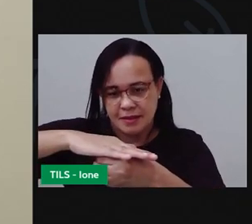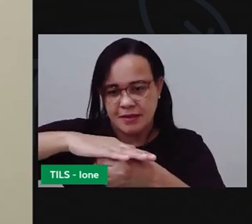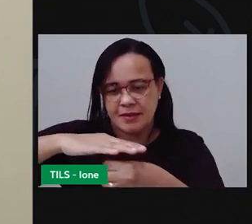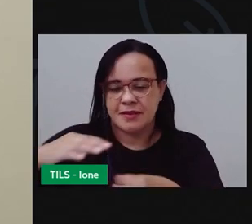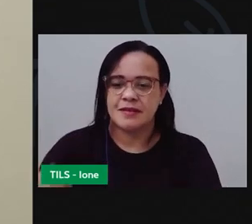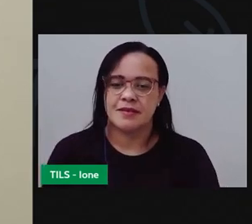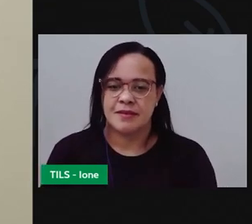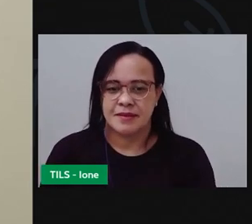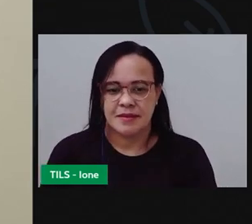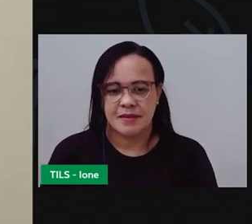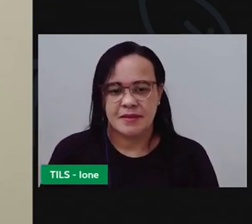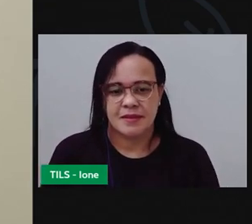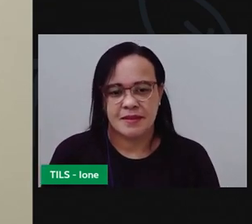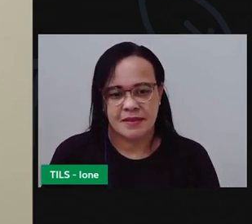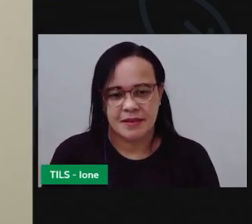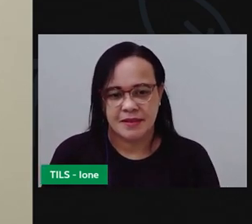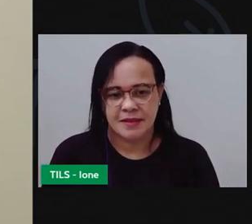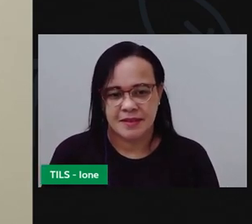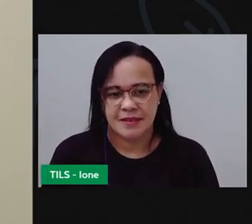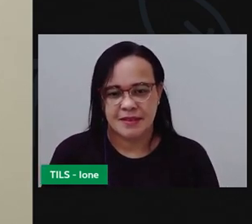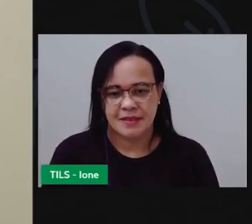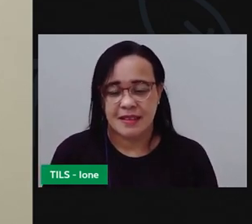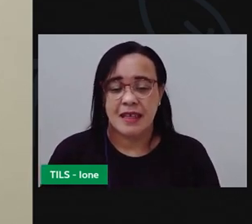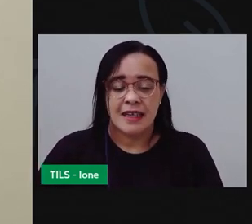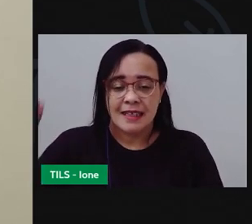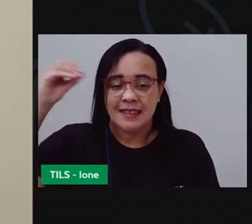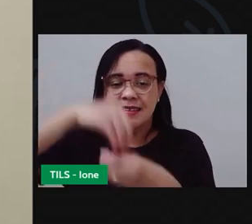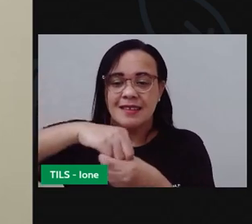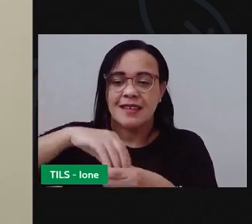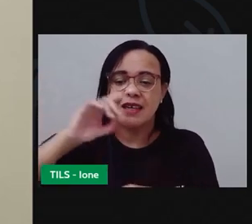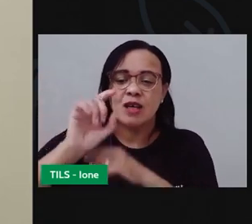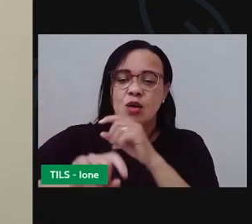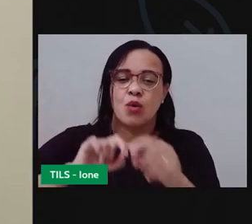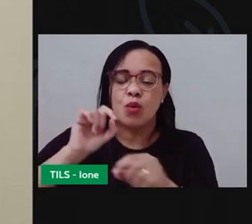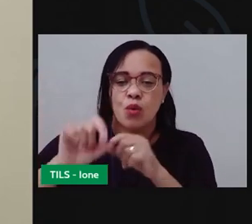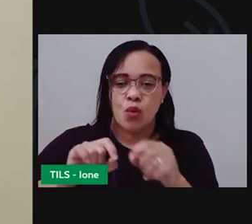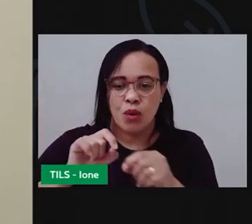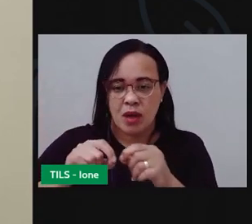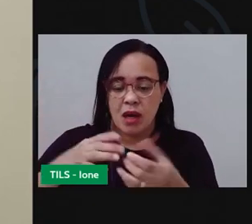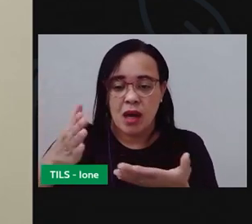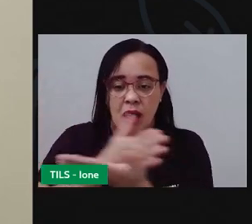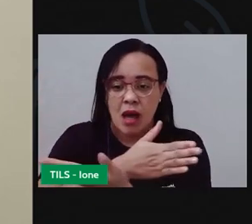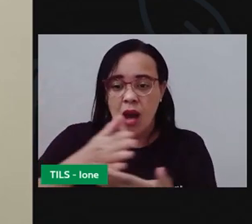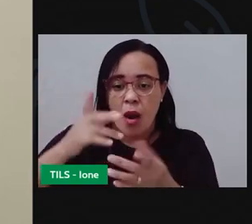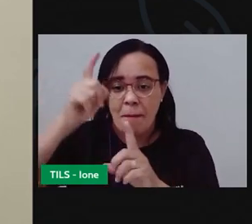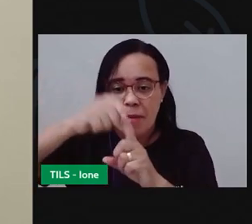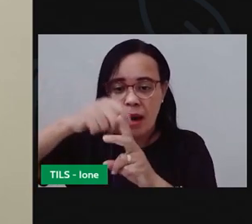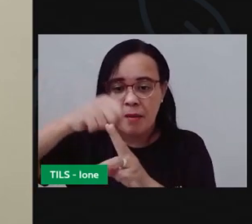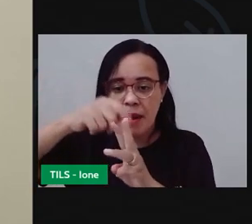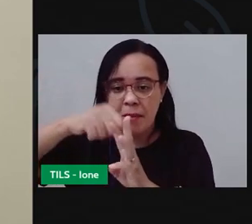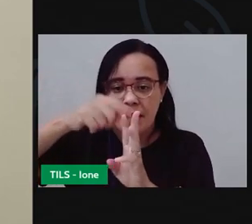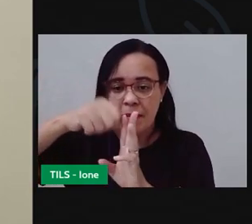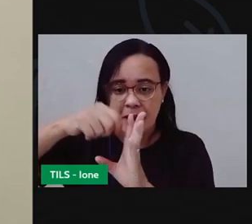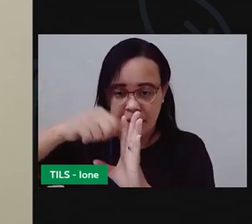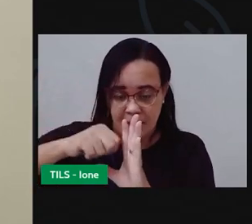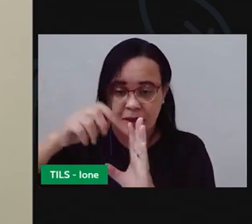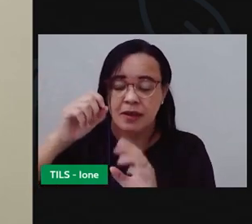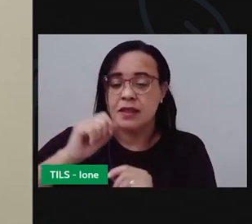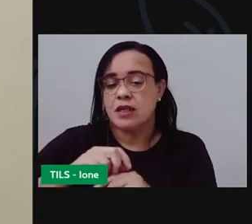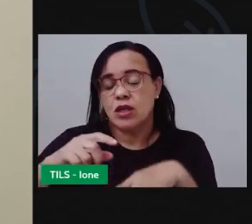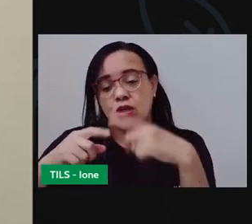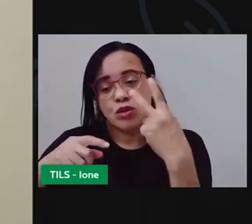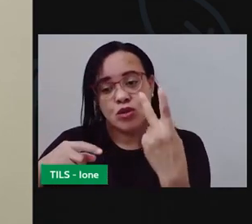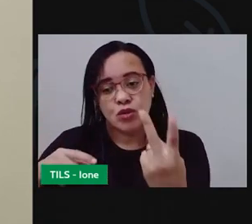recortou e aqui ela vai ficar por alguns meses pode ficar de